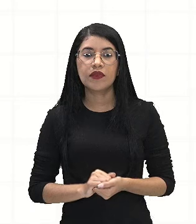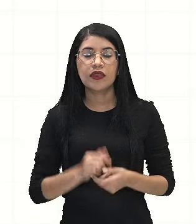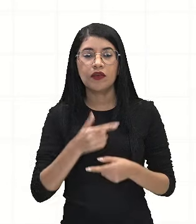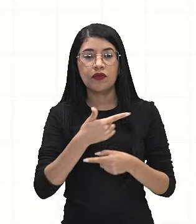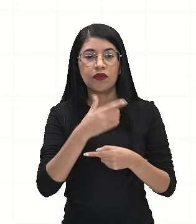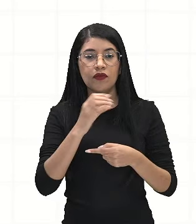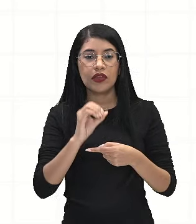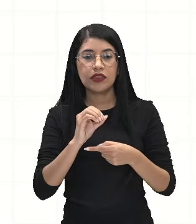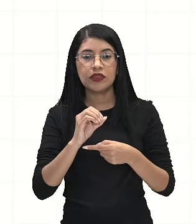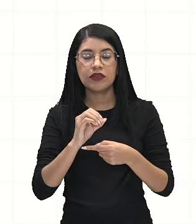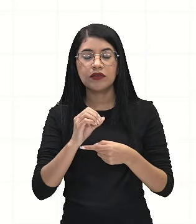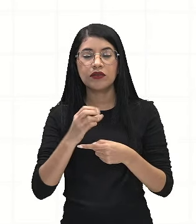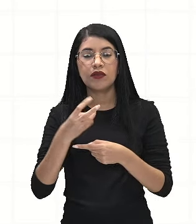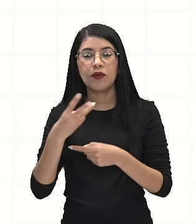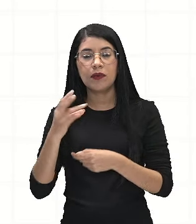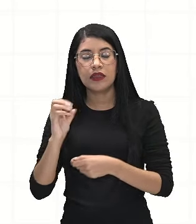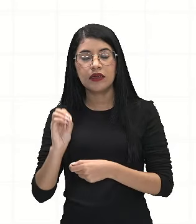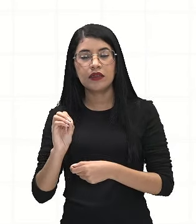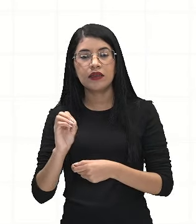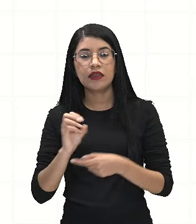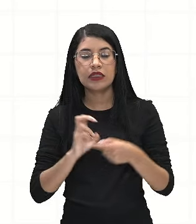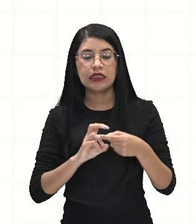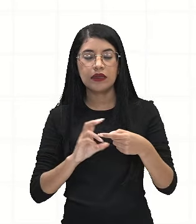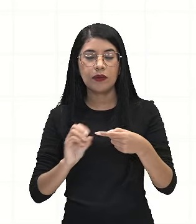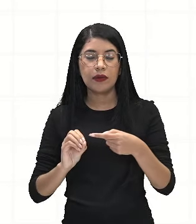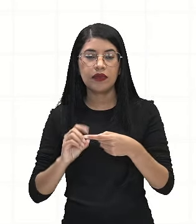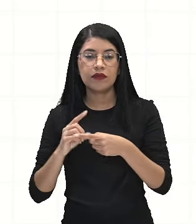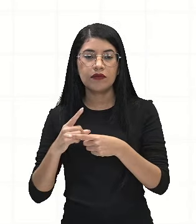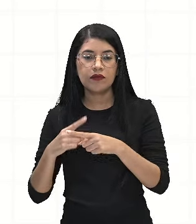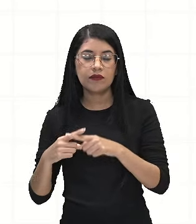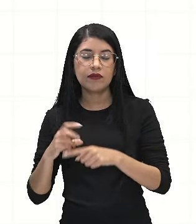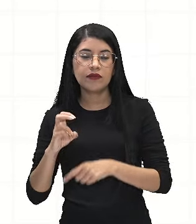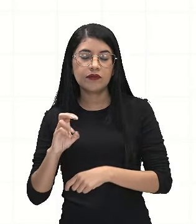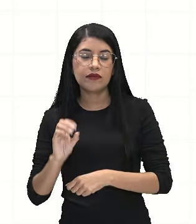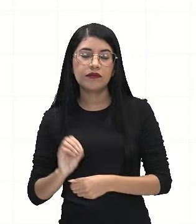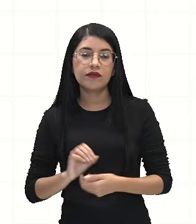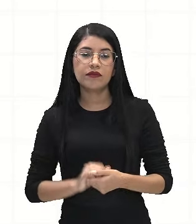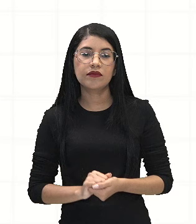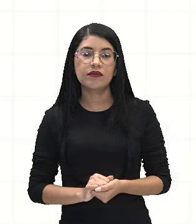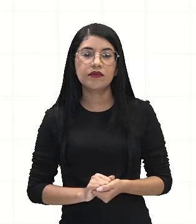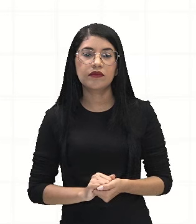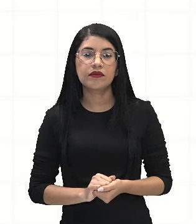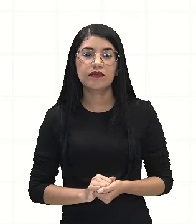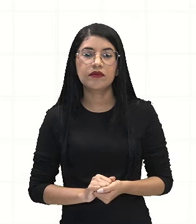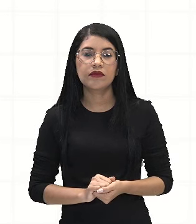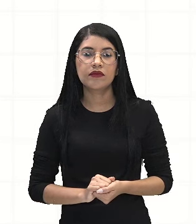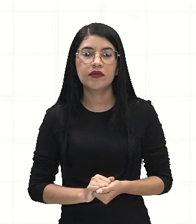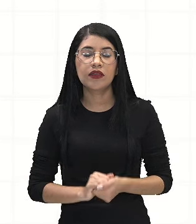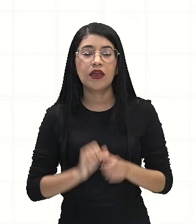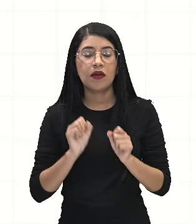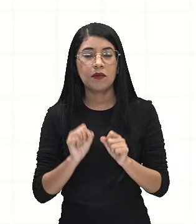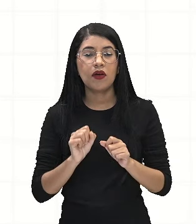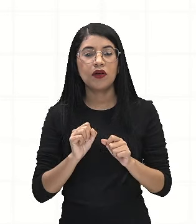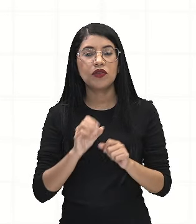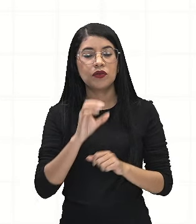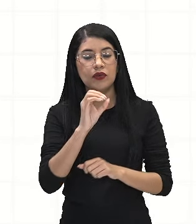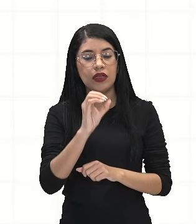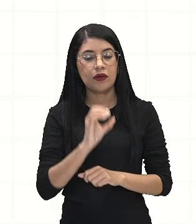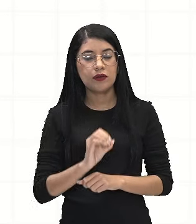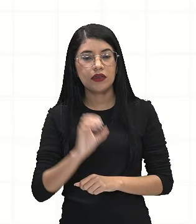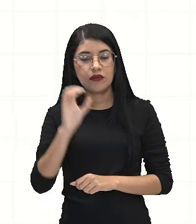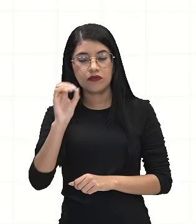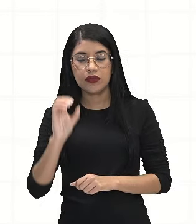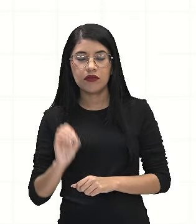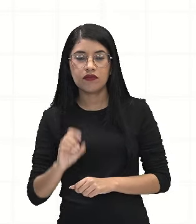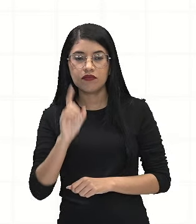20 vezes 30, 50 vezes 50. Como a gente sabe que a gente pode cancelar aqui esse